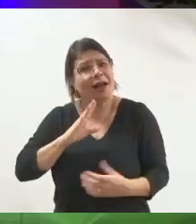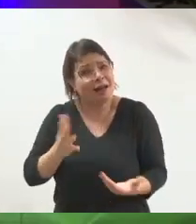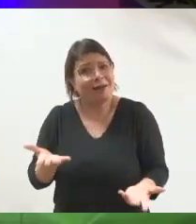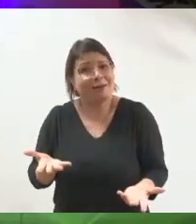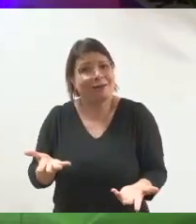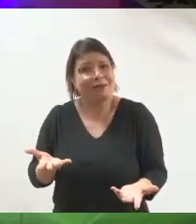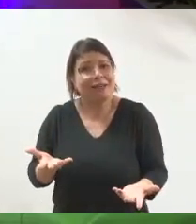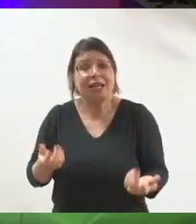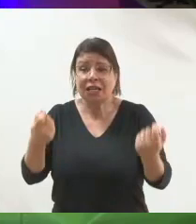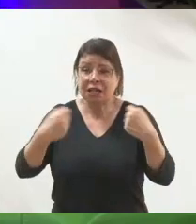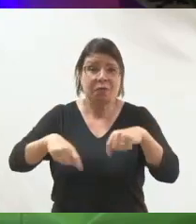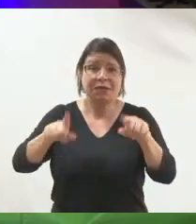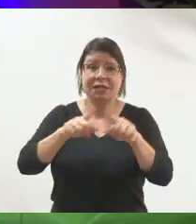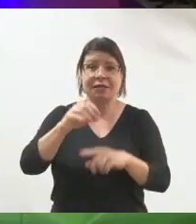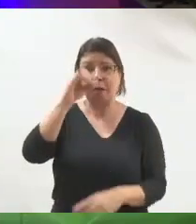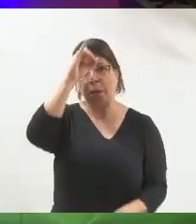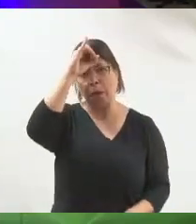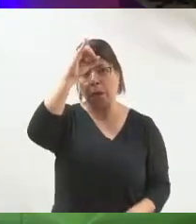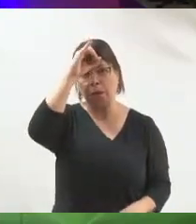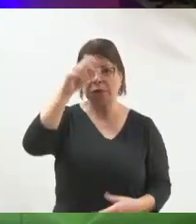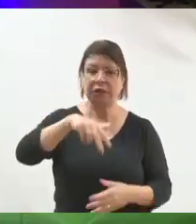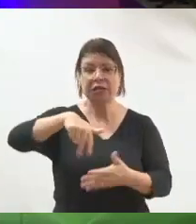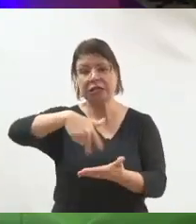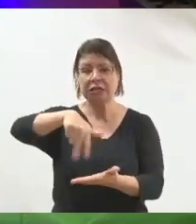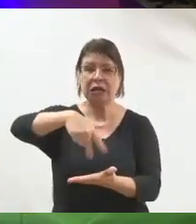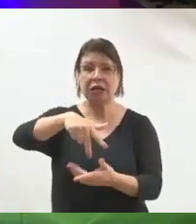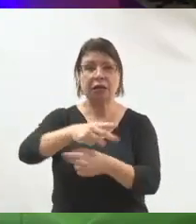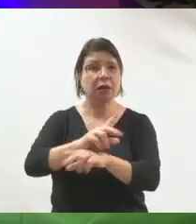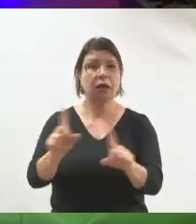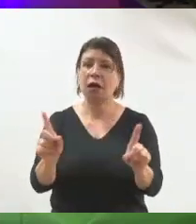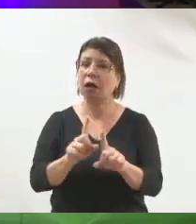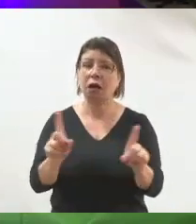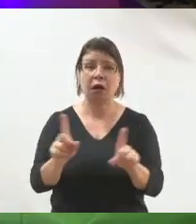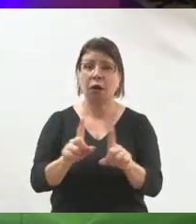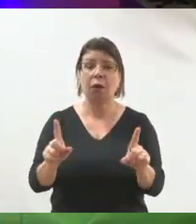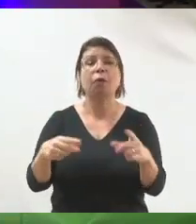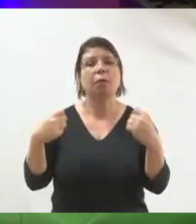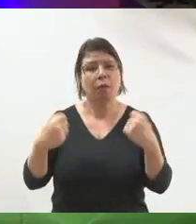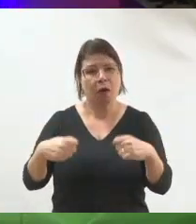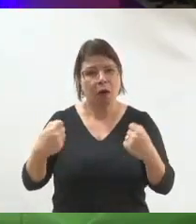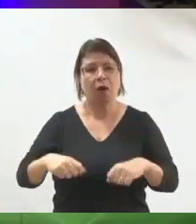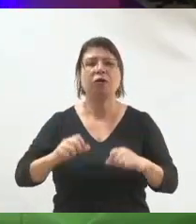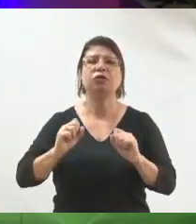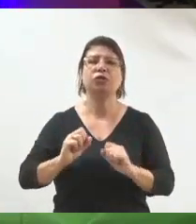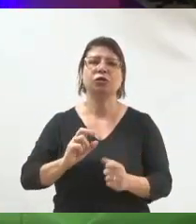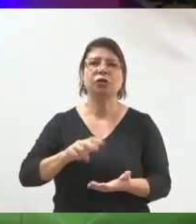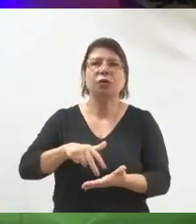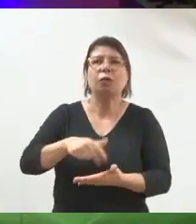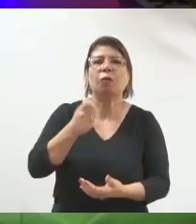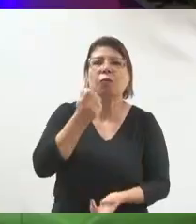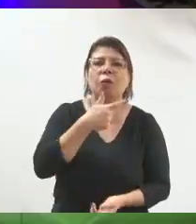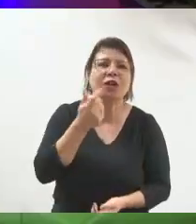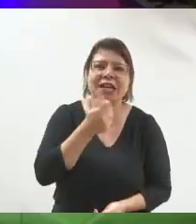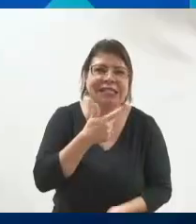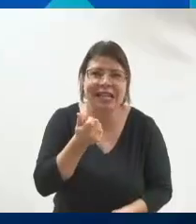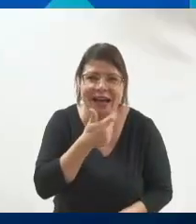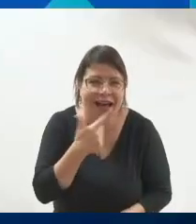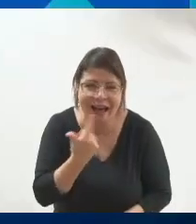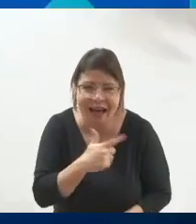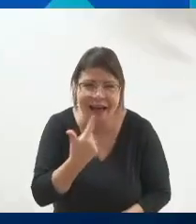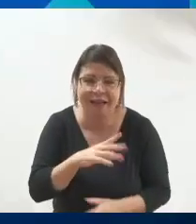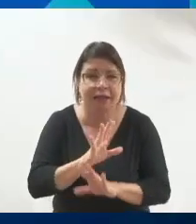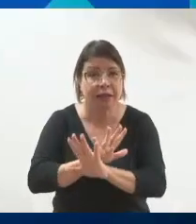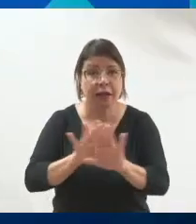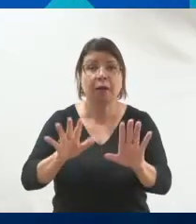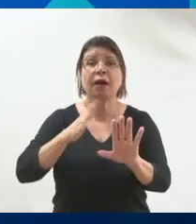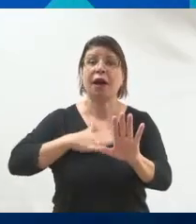ridículo, sem ser aquela pessoa que fica lá dançando à toa, sem ser aquela pessoa que é humorista profissional, por exemplo. Existe jeito